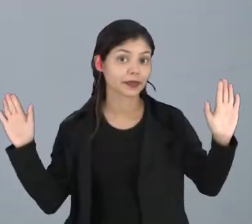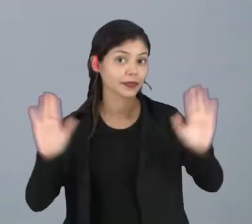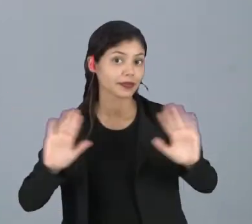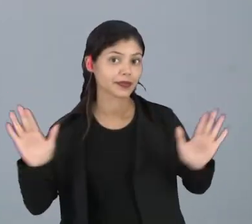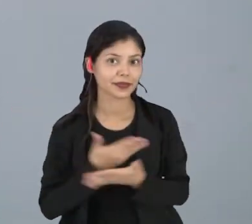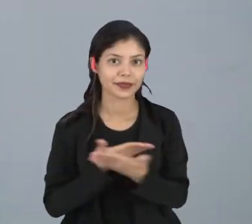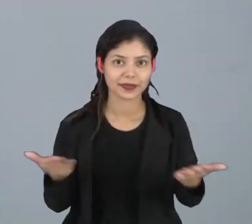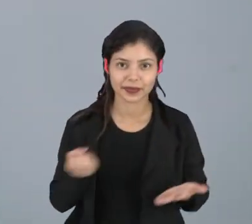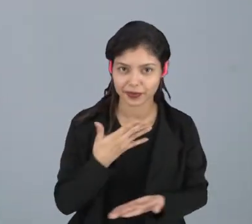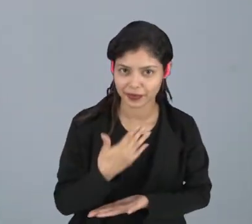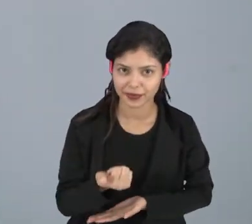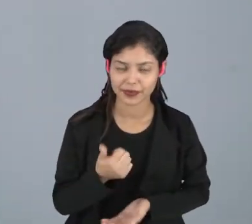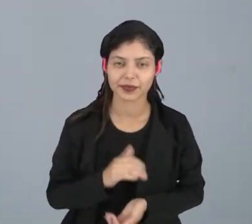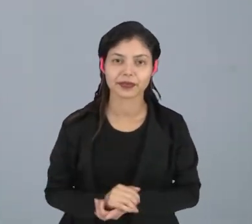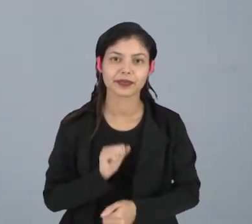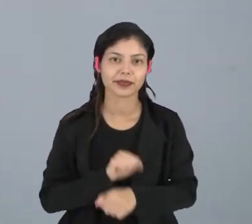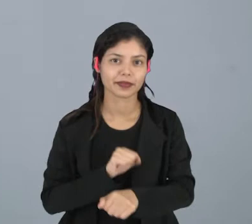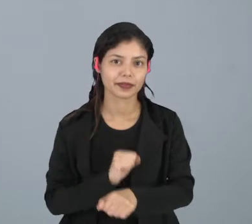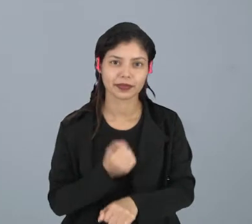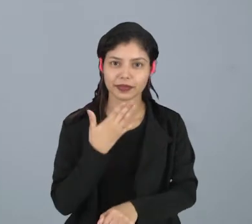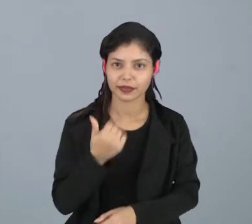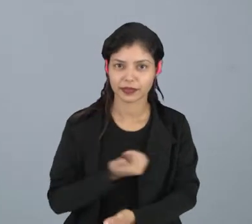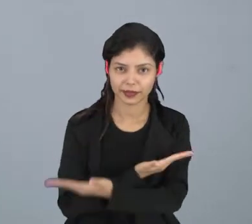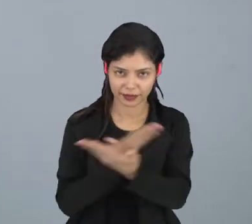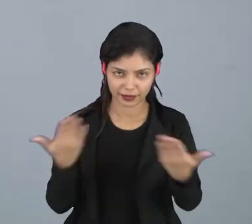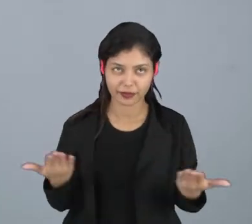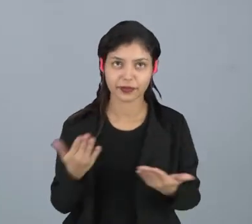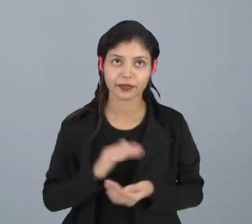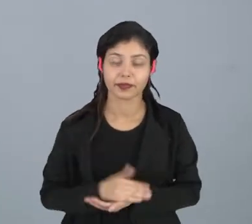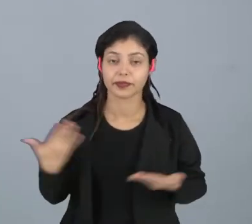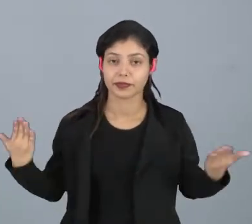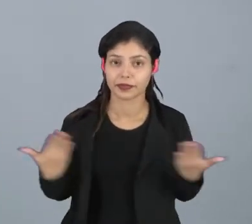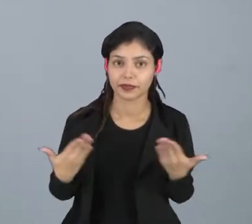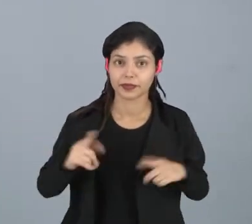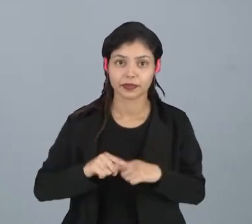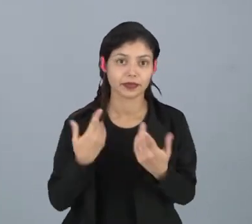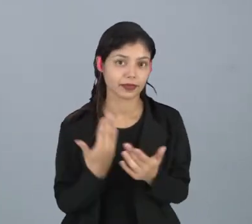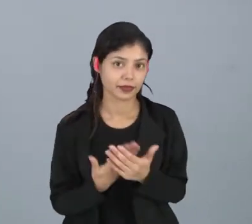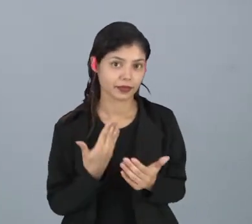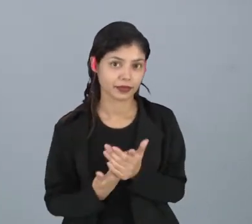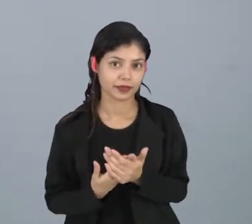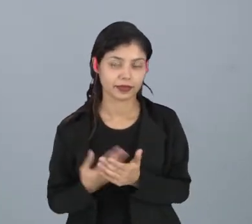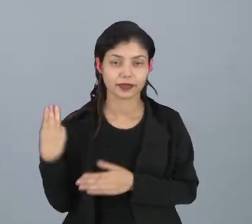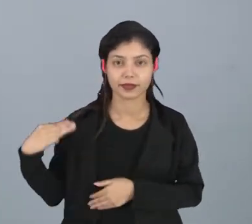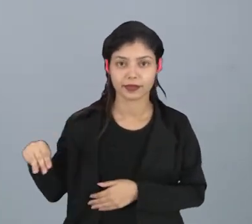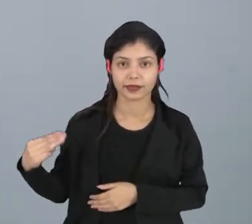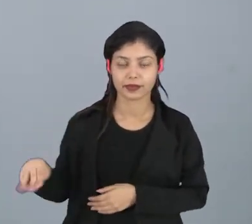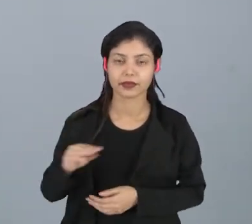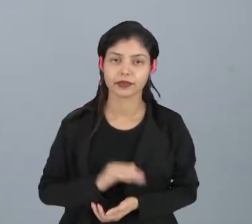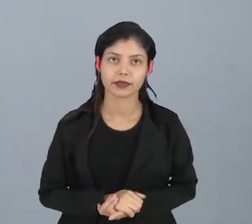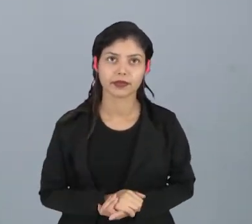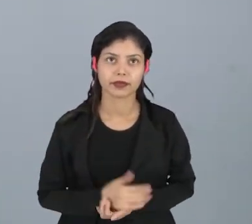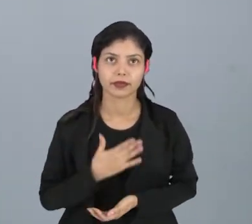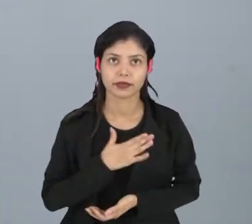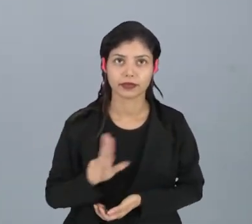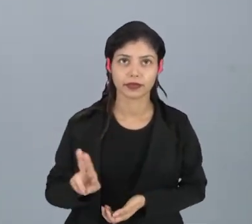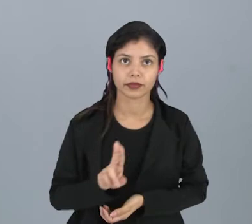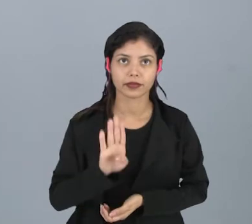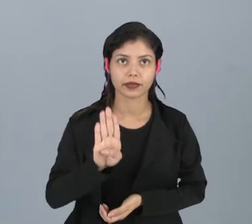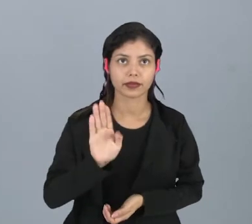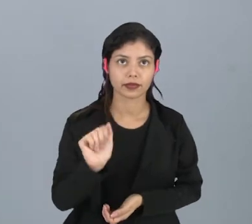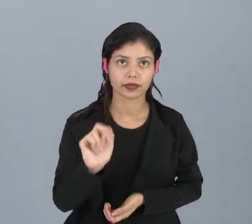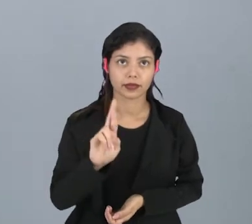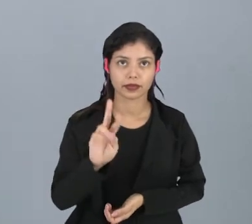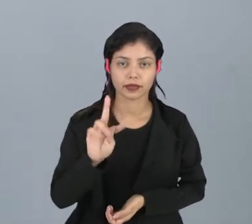Olá pessoal, tudo bem? Eu espero que esteja tudo bem com vocês. Hoje nós vamos a mais uma aula de matemática e meu nome é